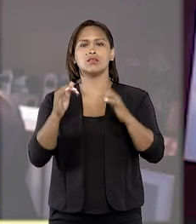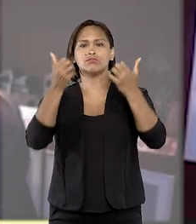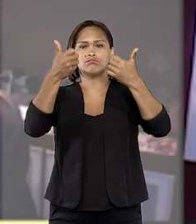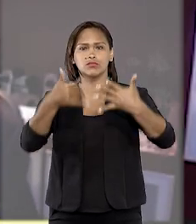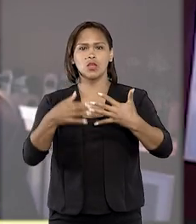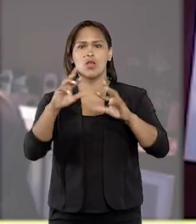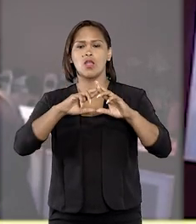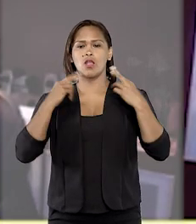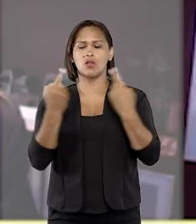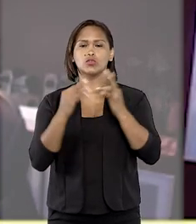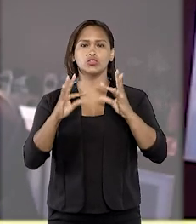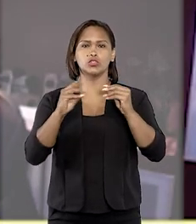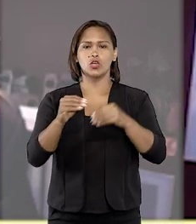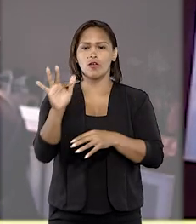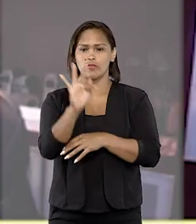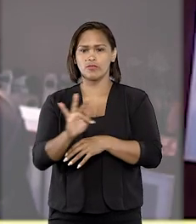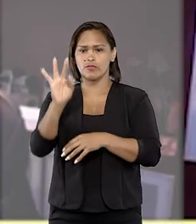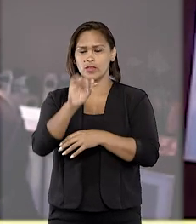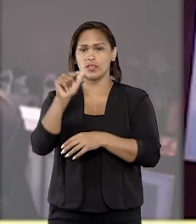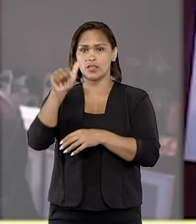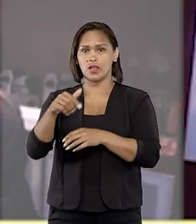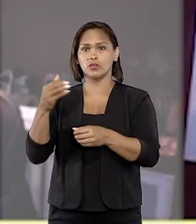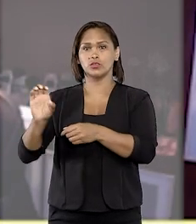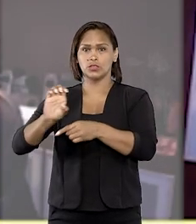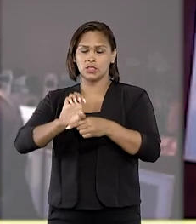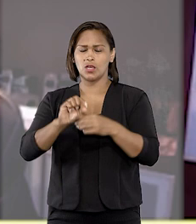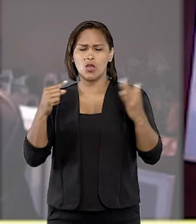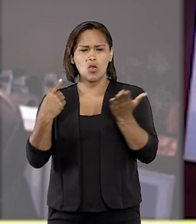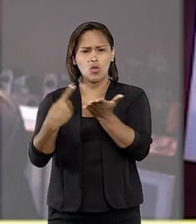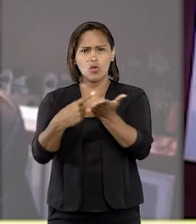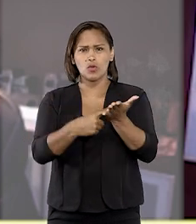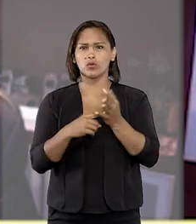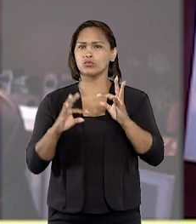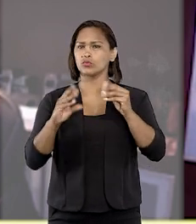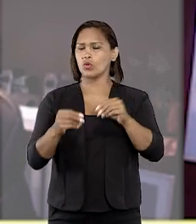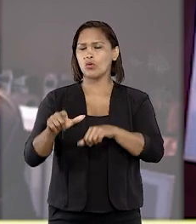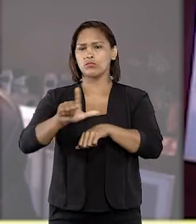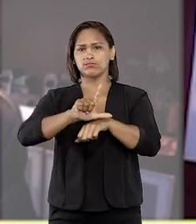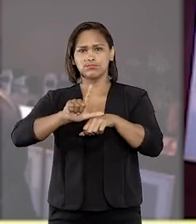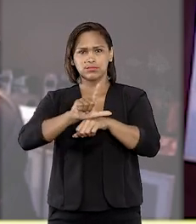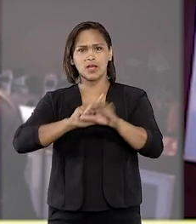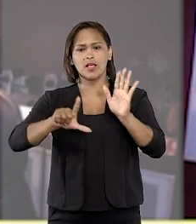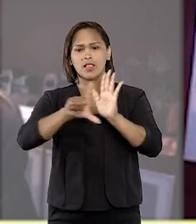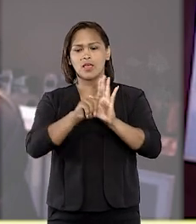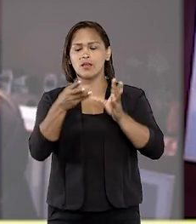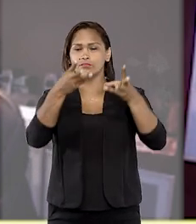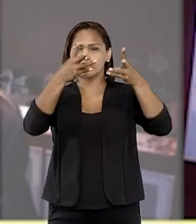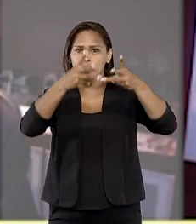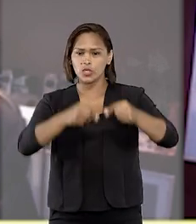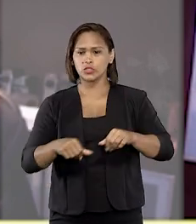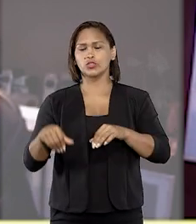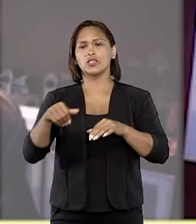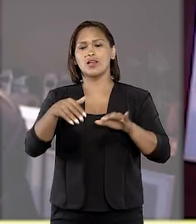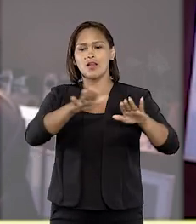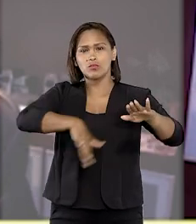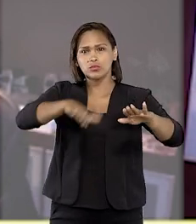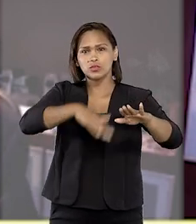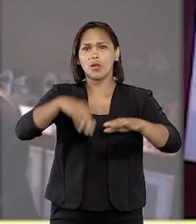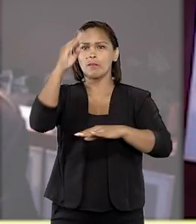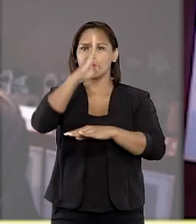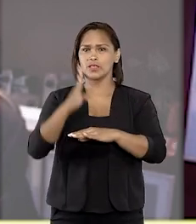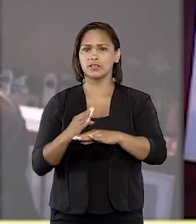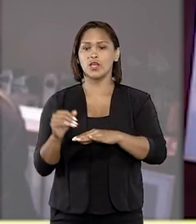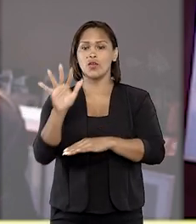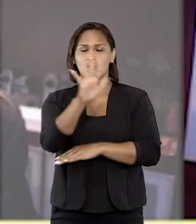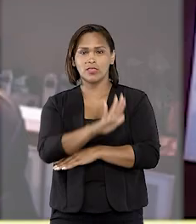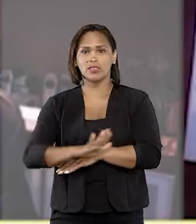explicou que a reunião das ações na vara federal de Sergipe está de acordo com a legislação, pois a área prejudicada é o litoral brasileiro,